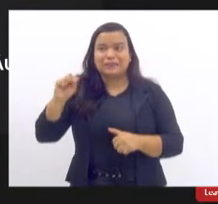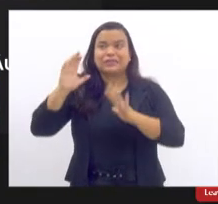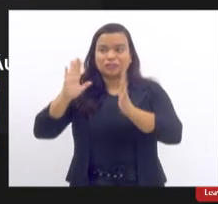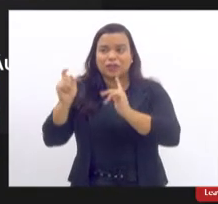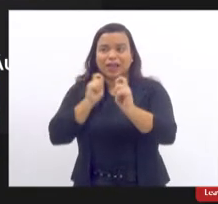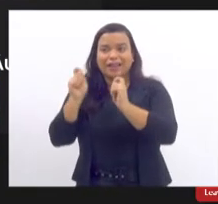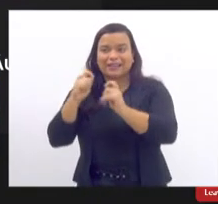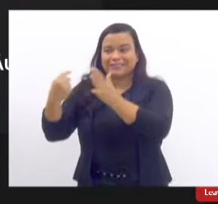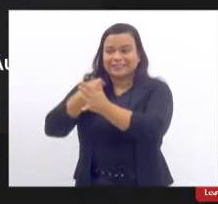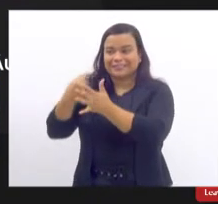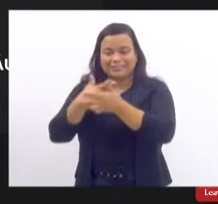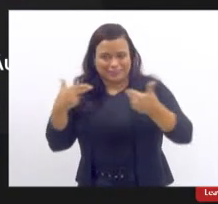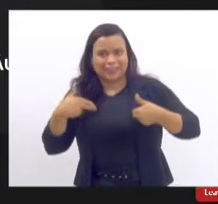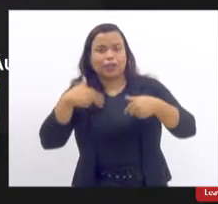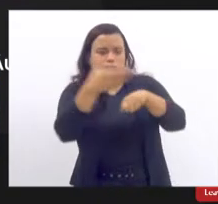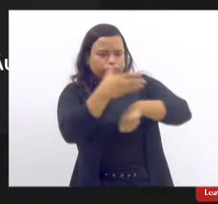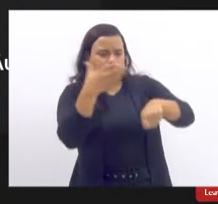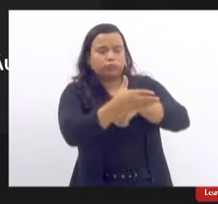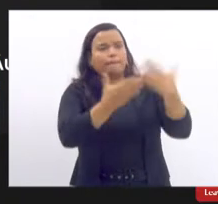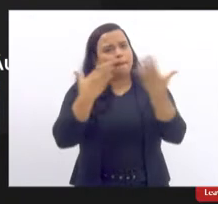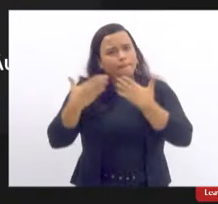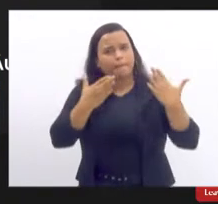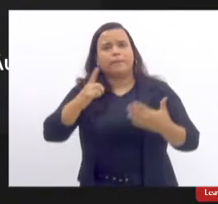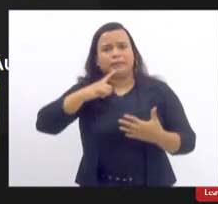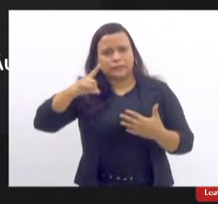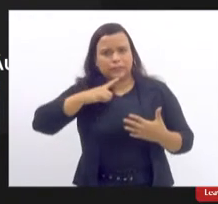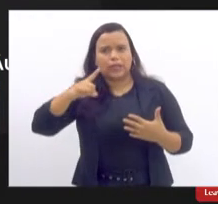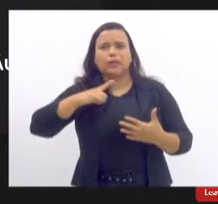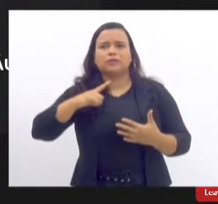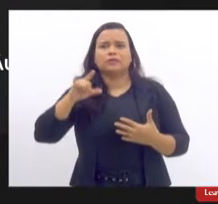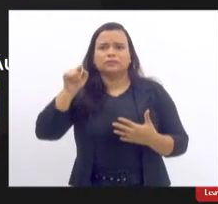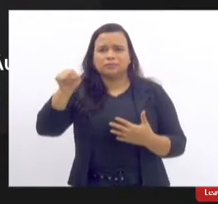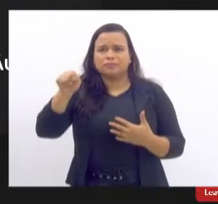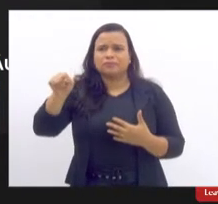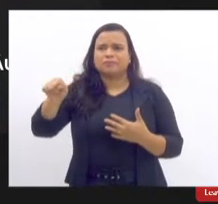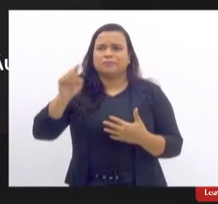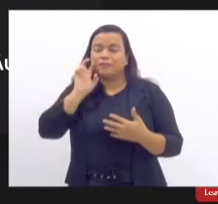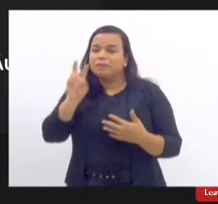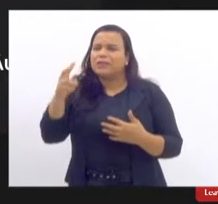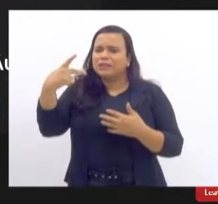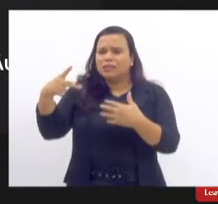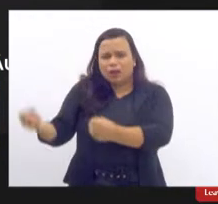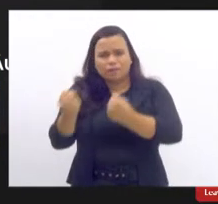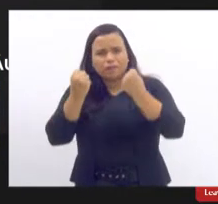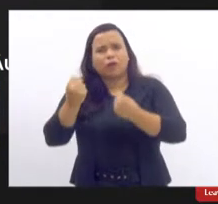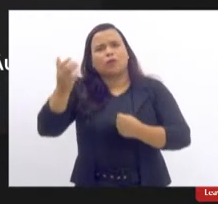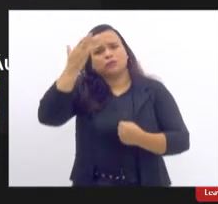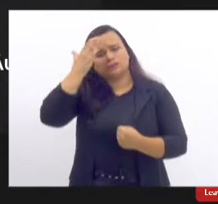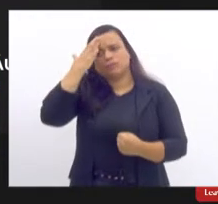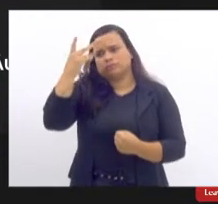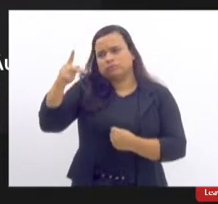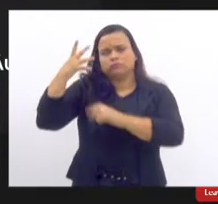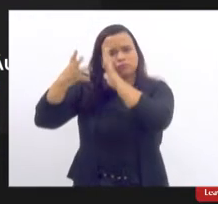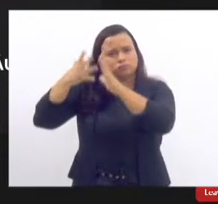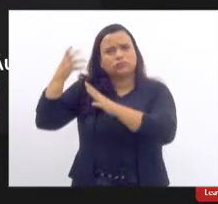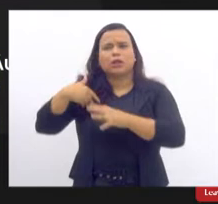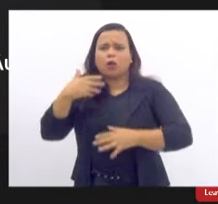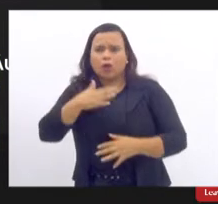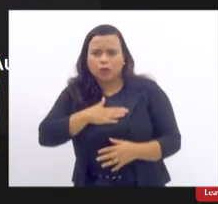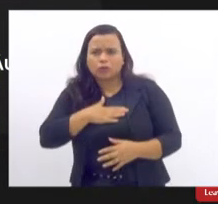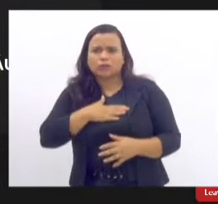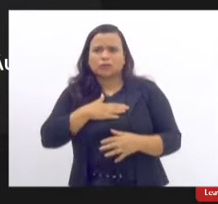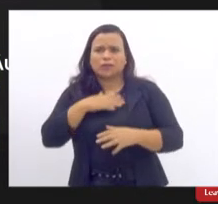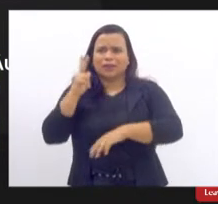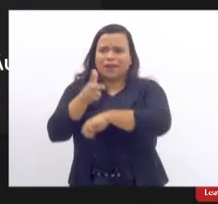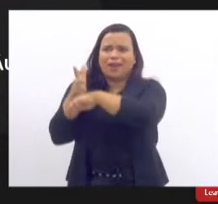Eu participei de um debate, vi a força dela, a consciência dela. Larissa, gostei muito daquela nossa